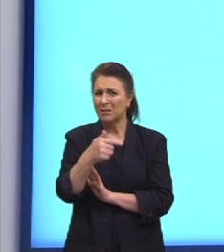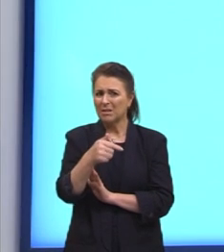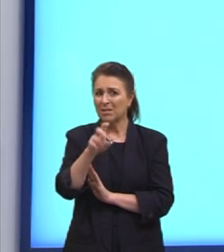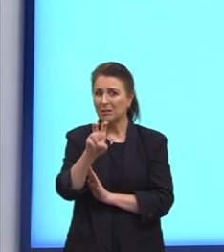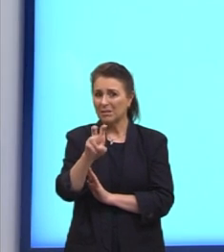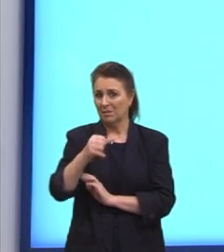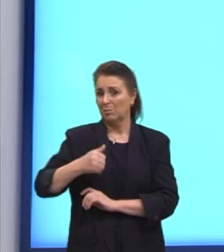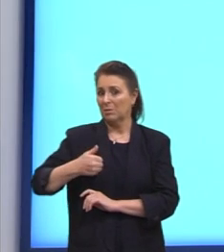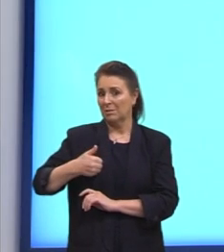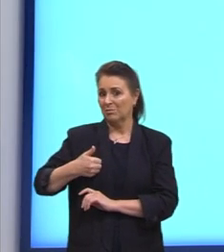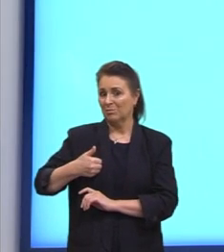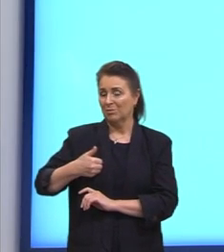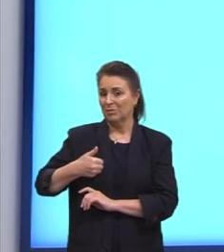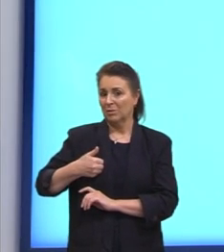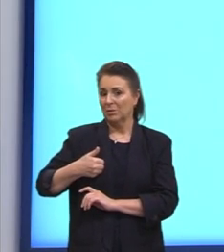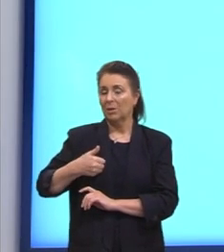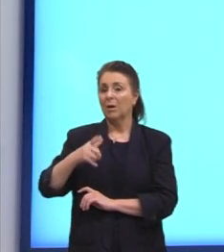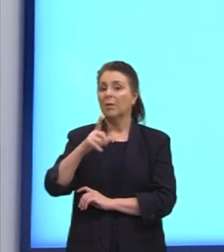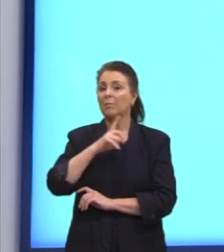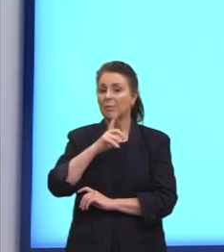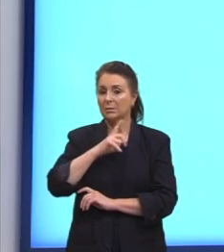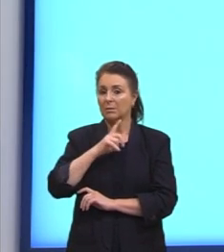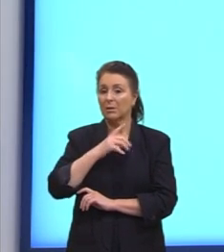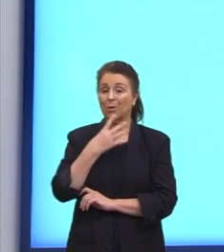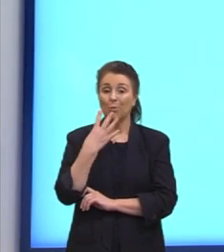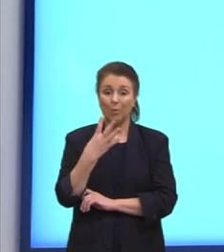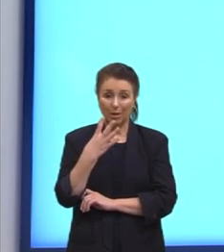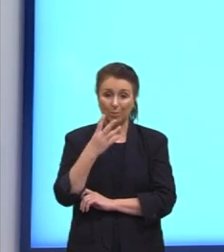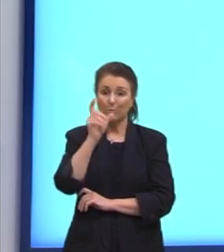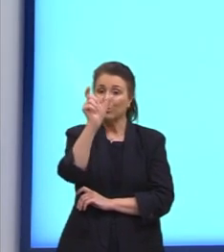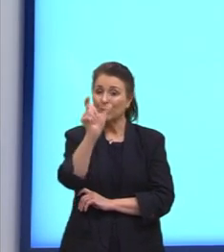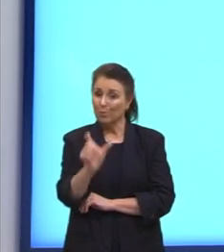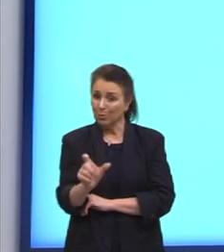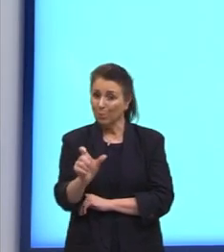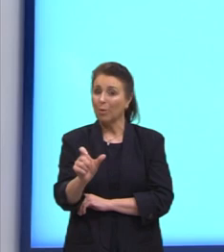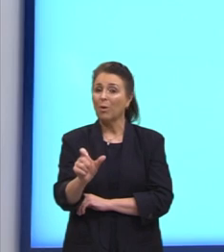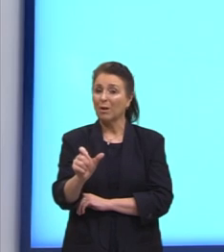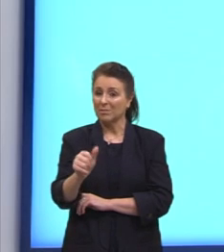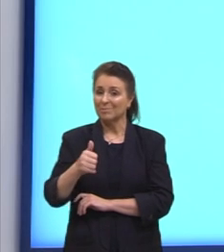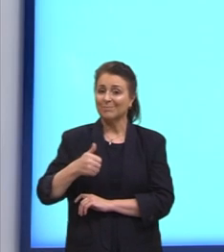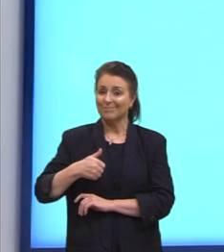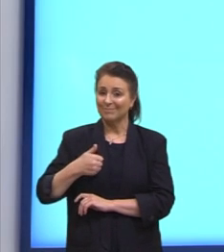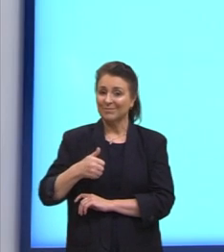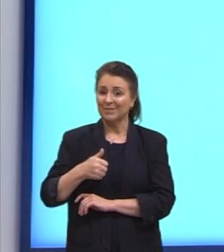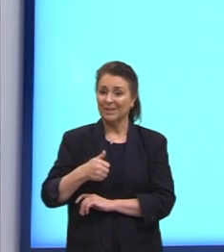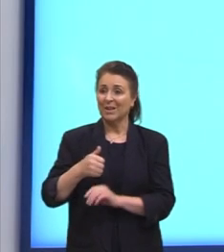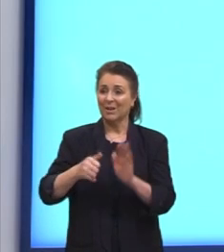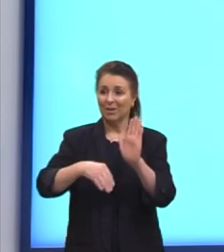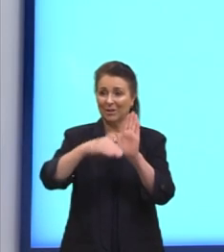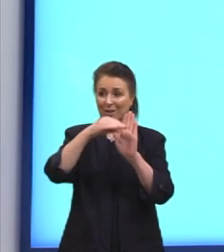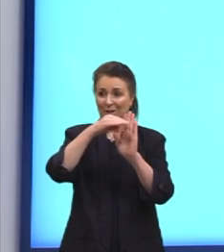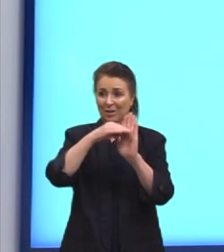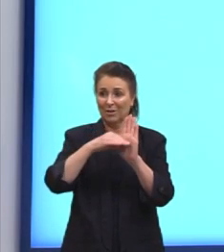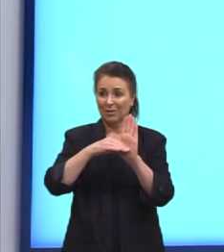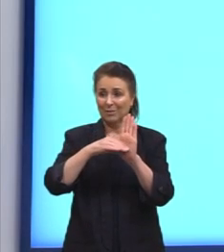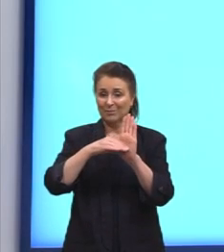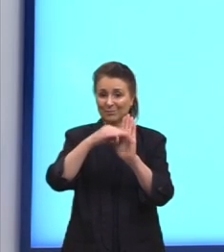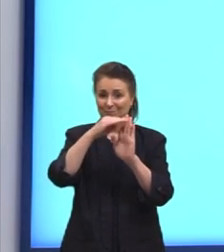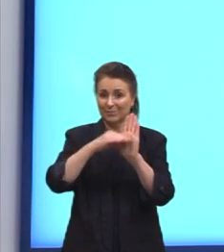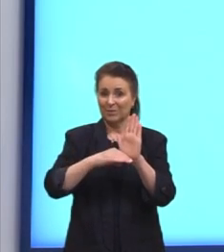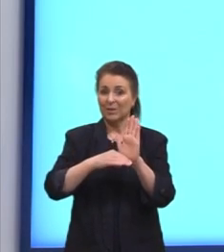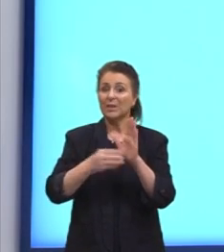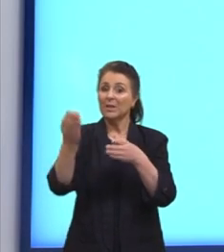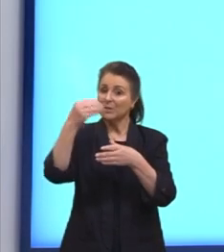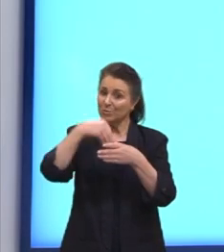anos. Mas aí nós temos quatro pessoas. Nós temos a Heloísa, Marisa, o Pedro e o